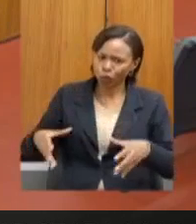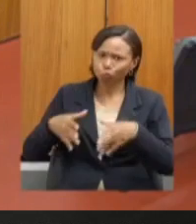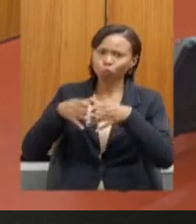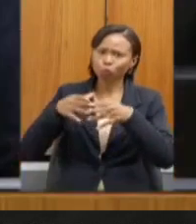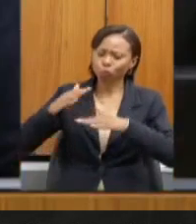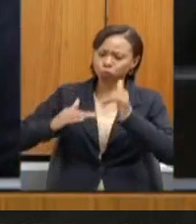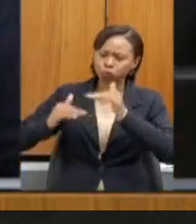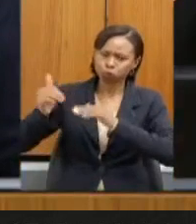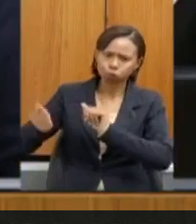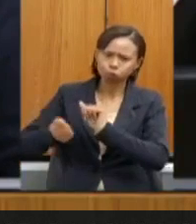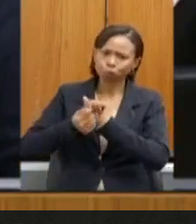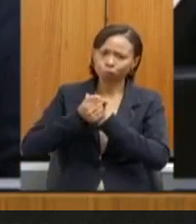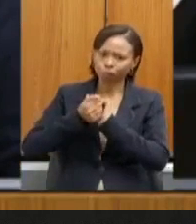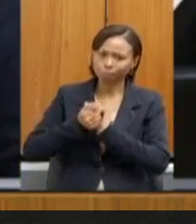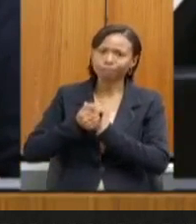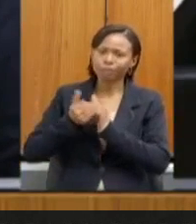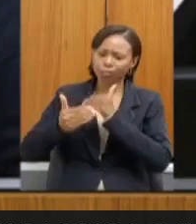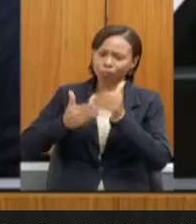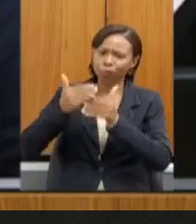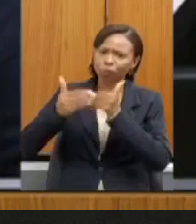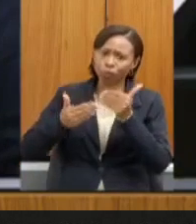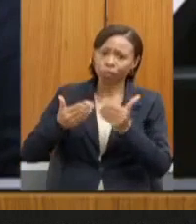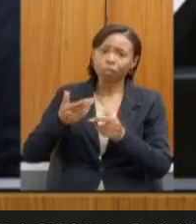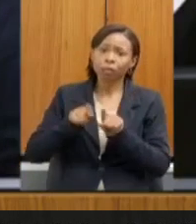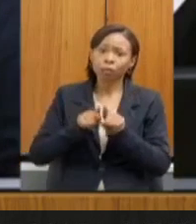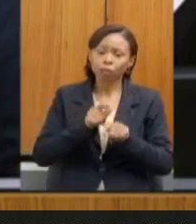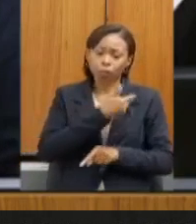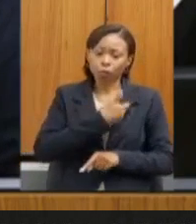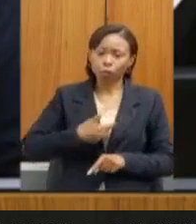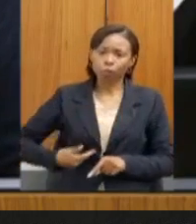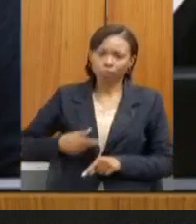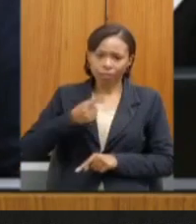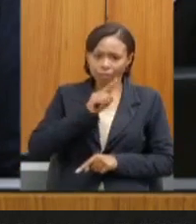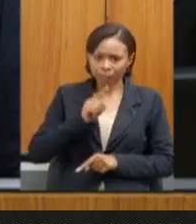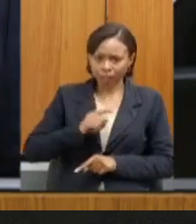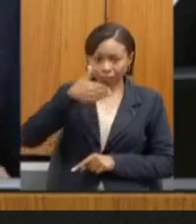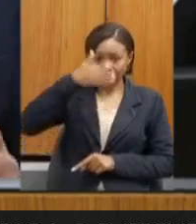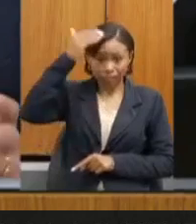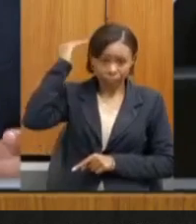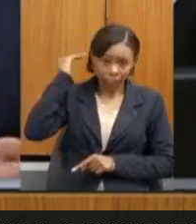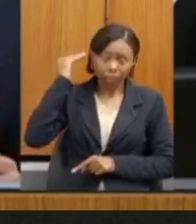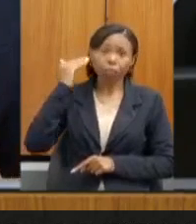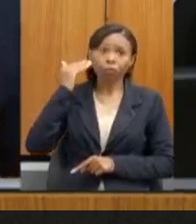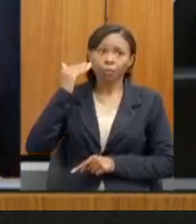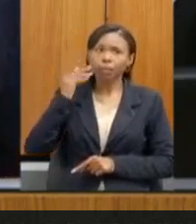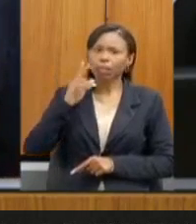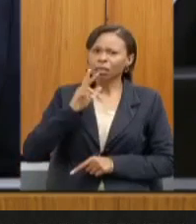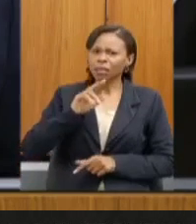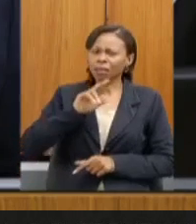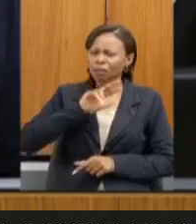desenvolvido. O nosso governador Zema, por várias vezes, foi citado aqui